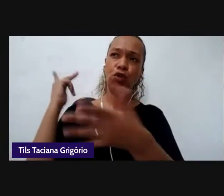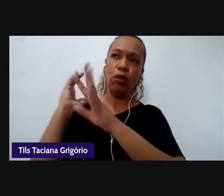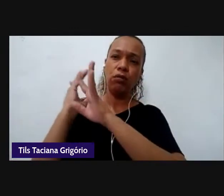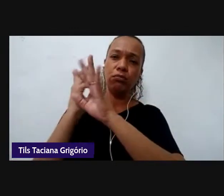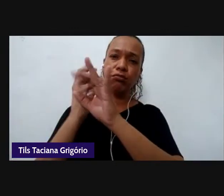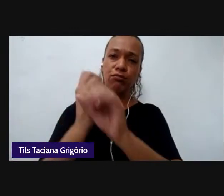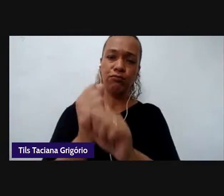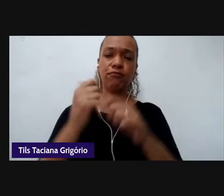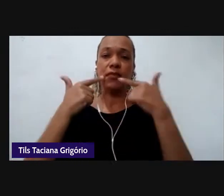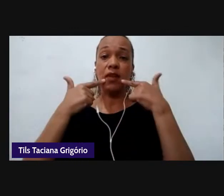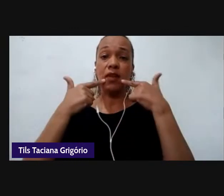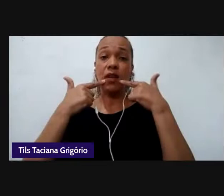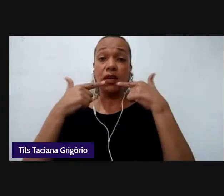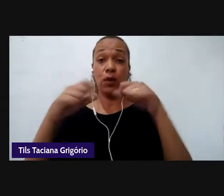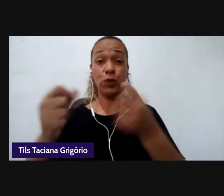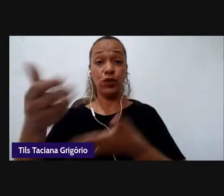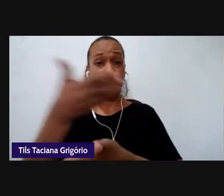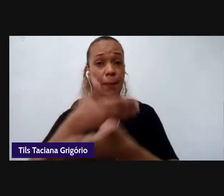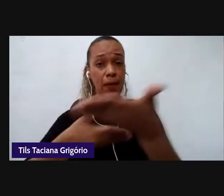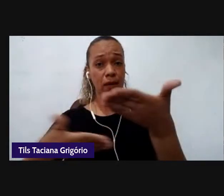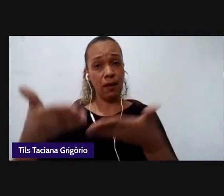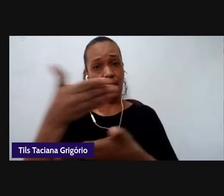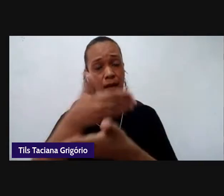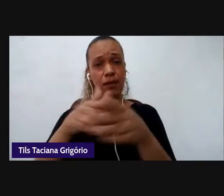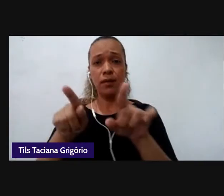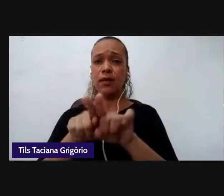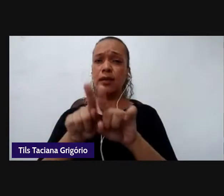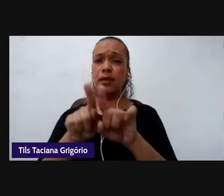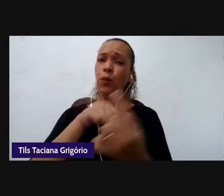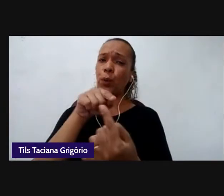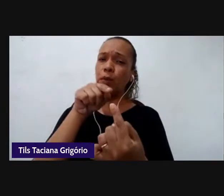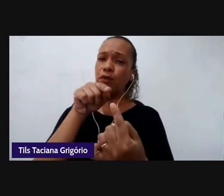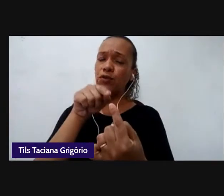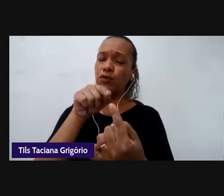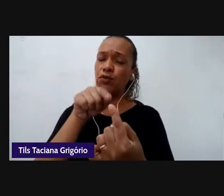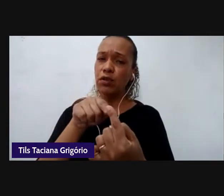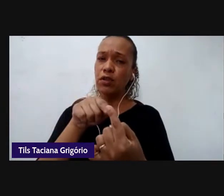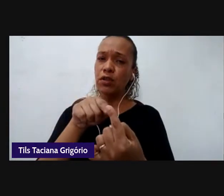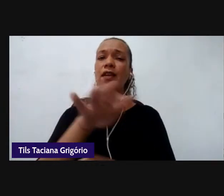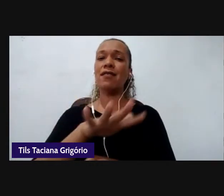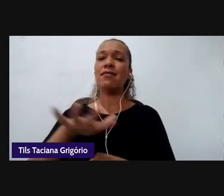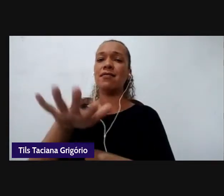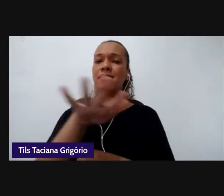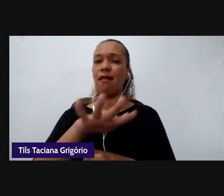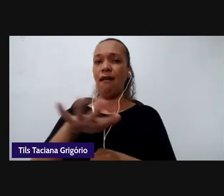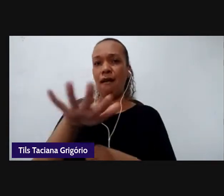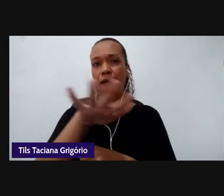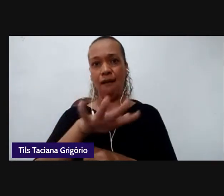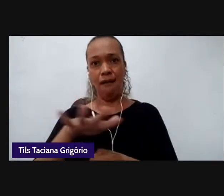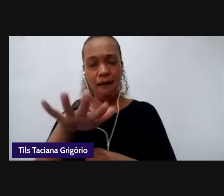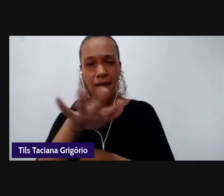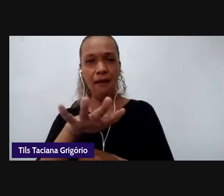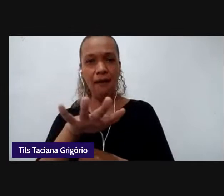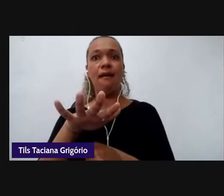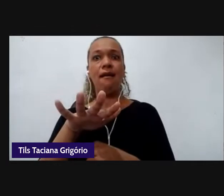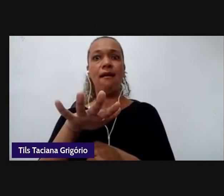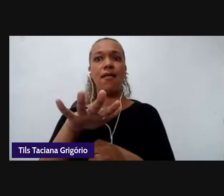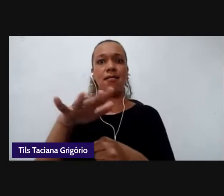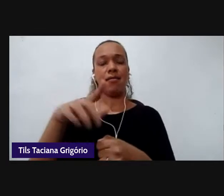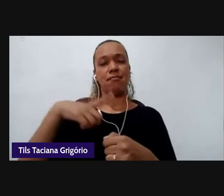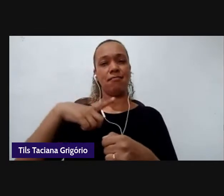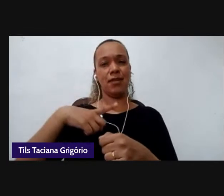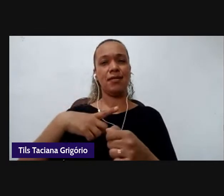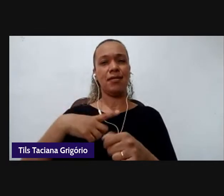um dos objetivos dessa atuação, desse campo disciplinar, ou desse campo transdisciplinar.